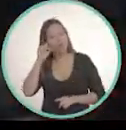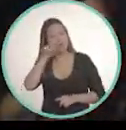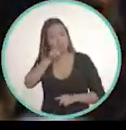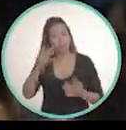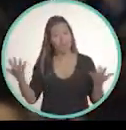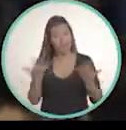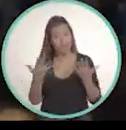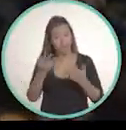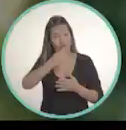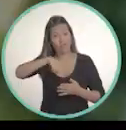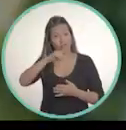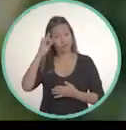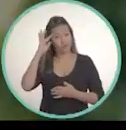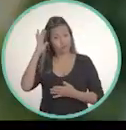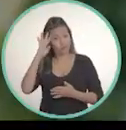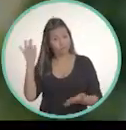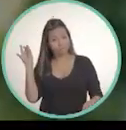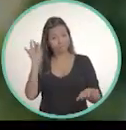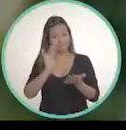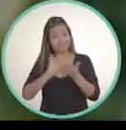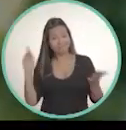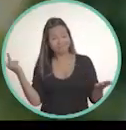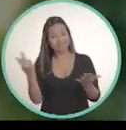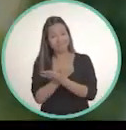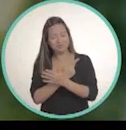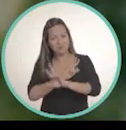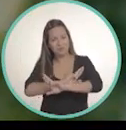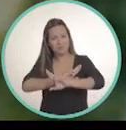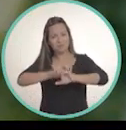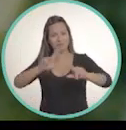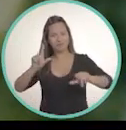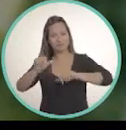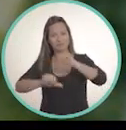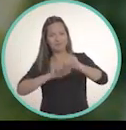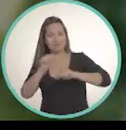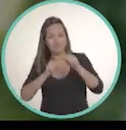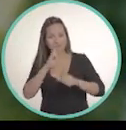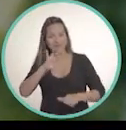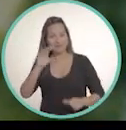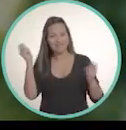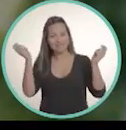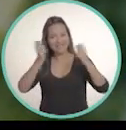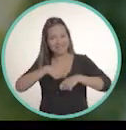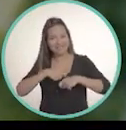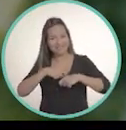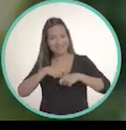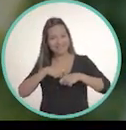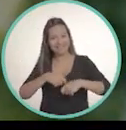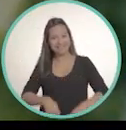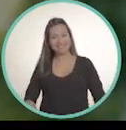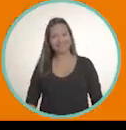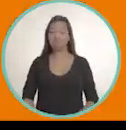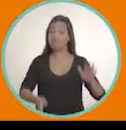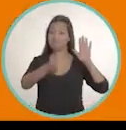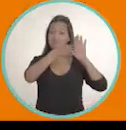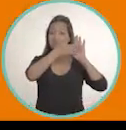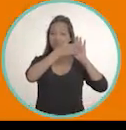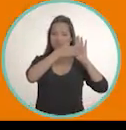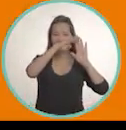cidade, nós ouvimos você. Chegou a de realizarmos os nossos sonhos e termos uma outra cidade, muito mais justa e possível.